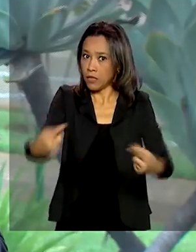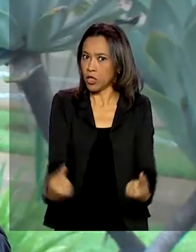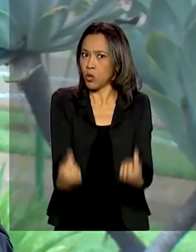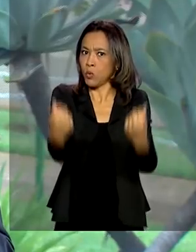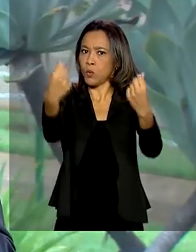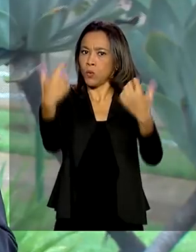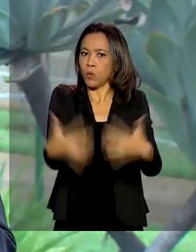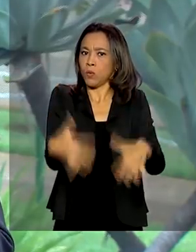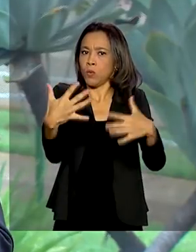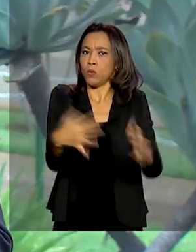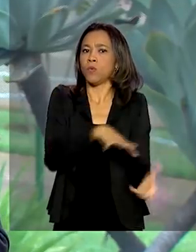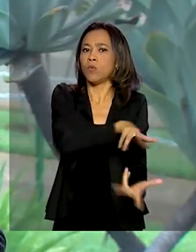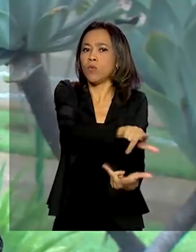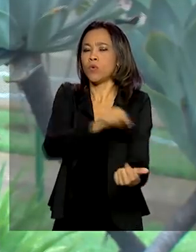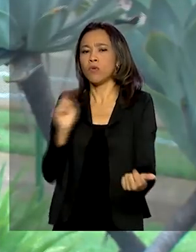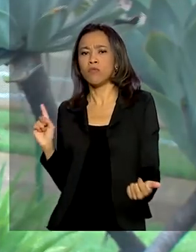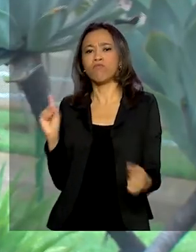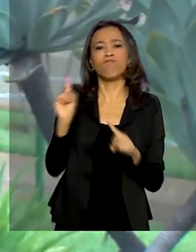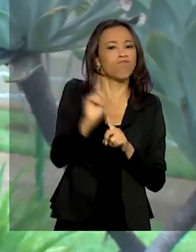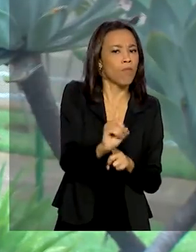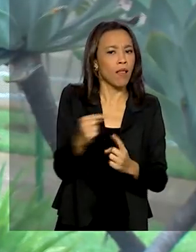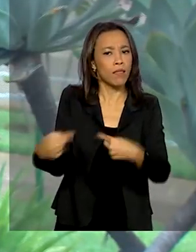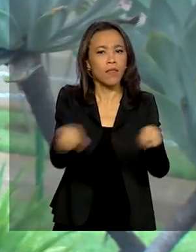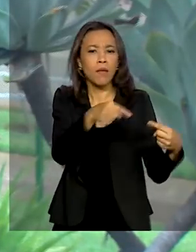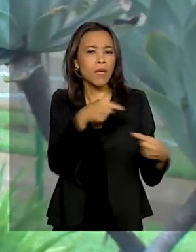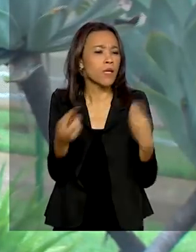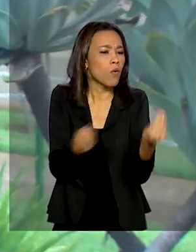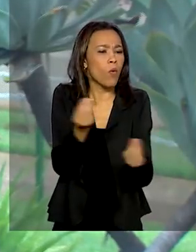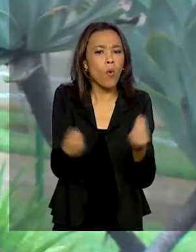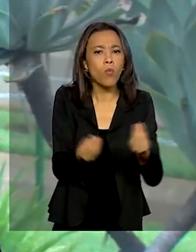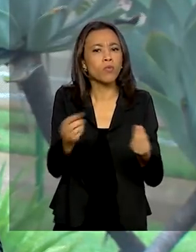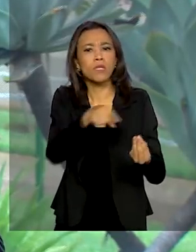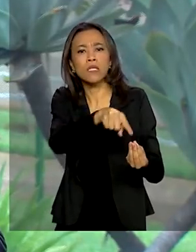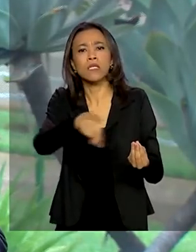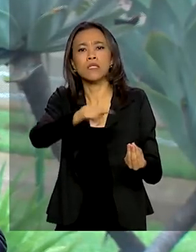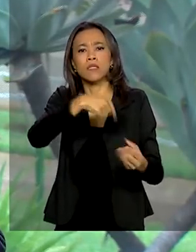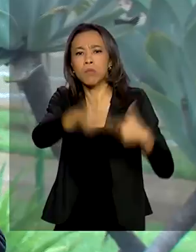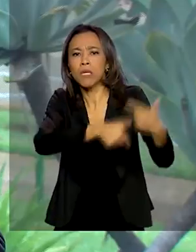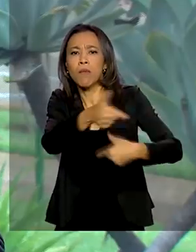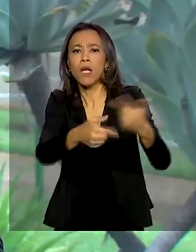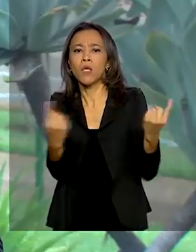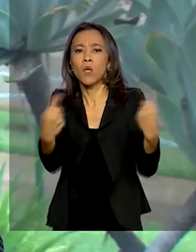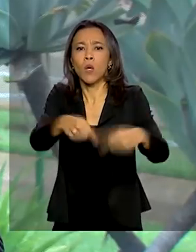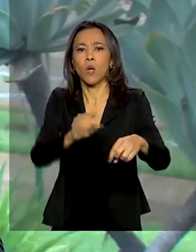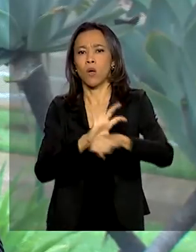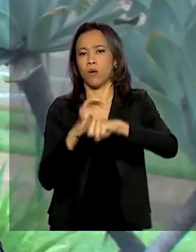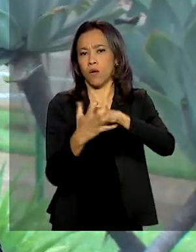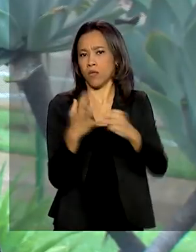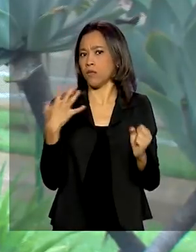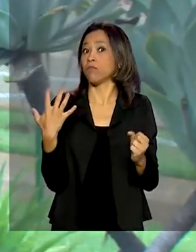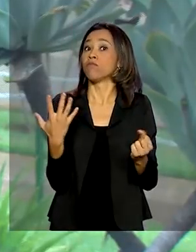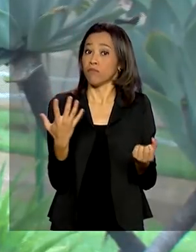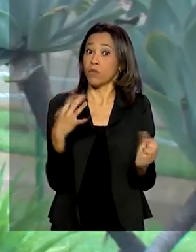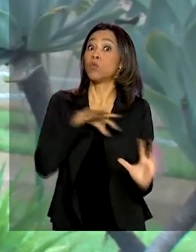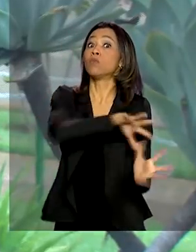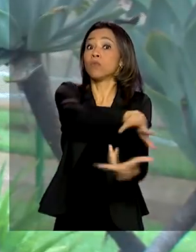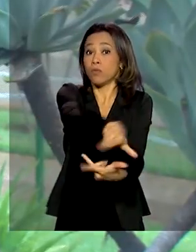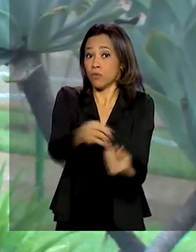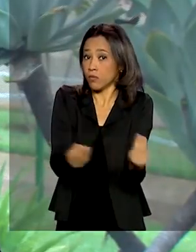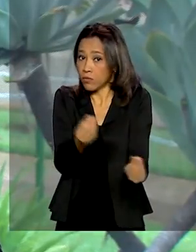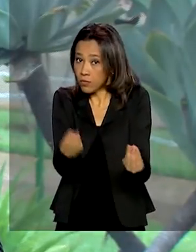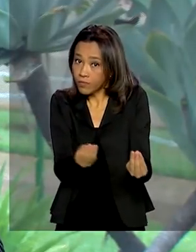aí debater como está a situação no combate à Covid-19 em todo o mundo. E nesta reunião é